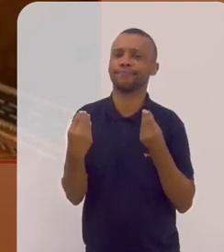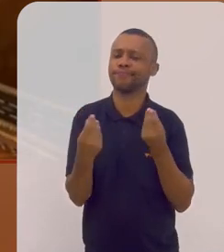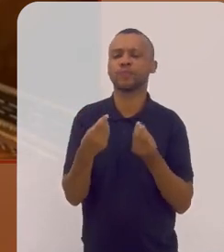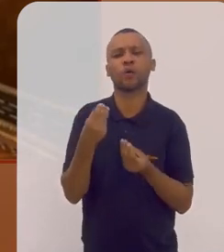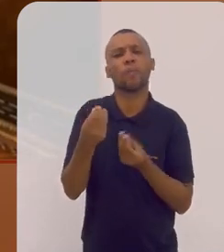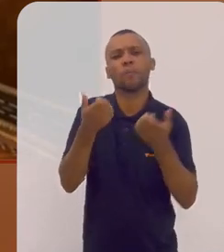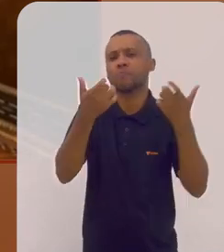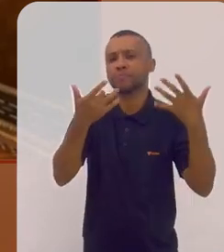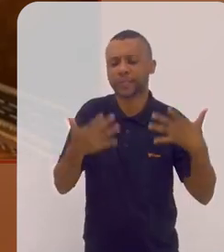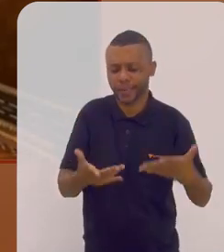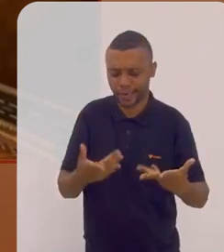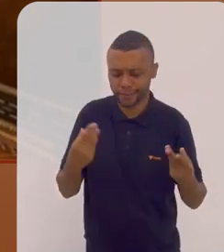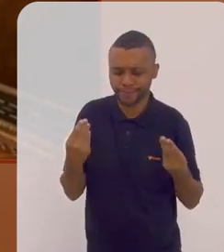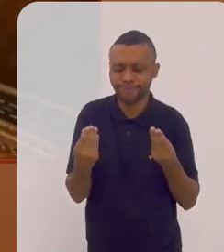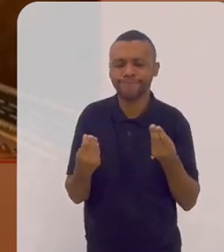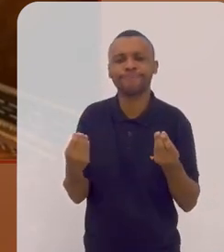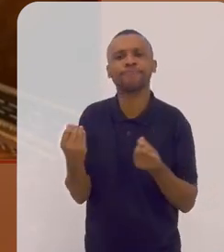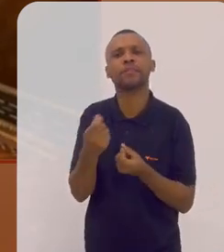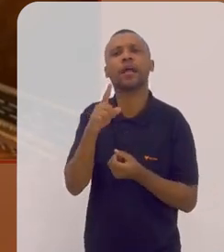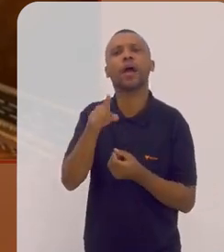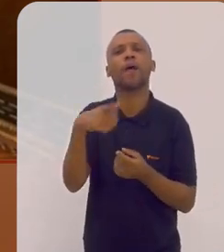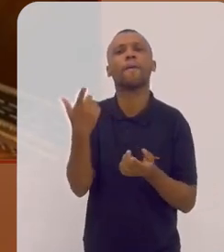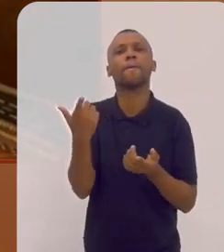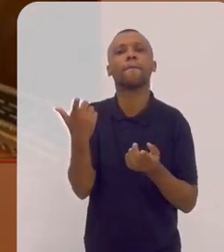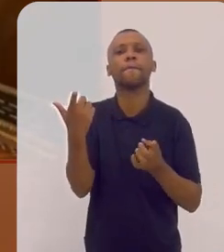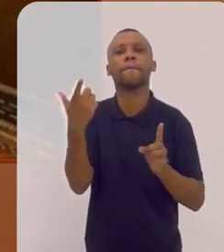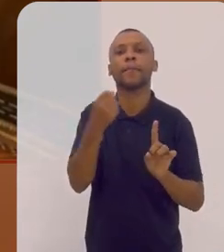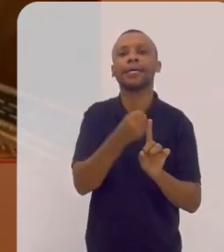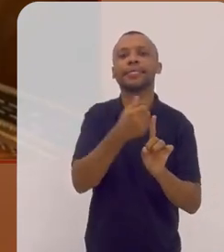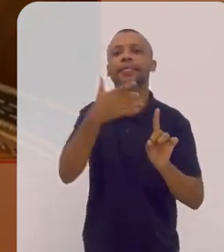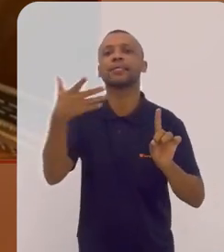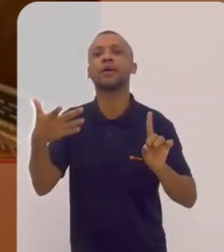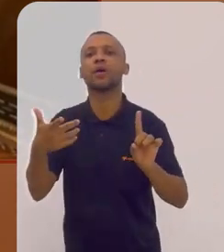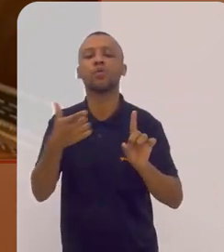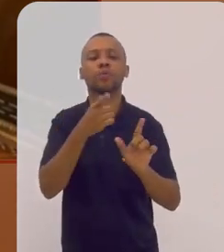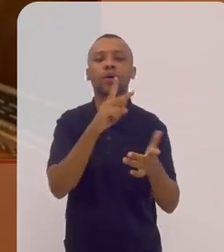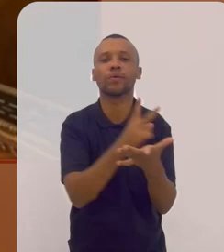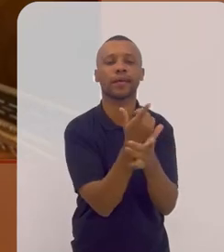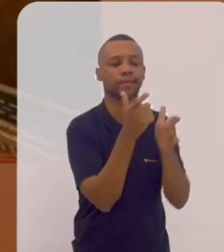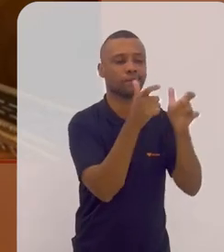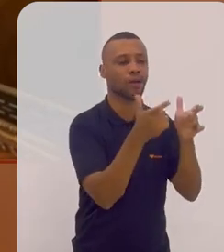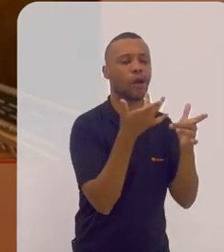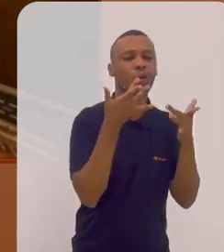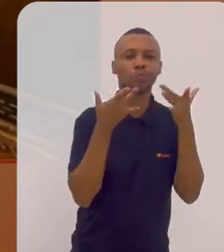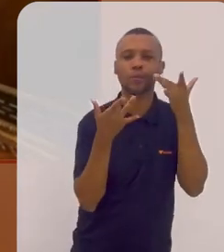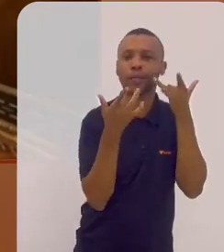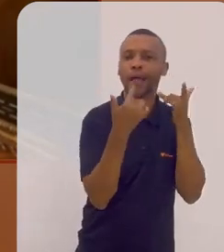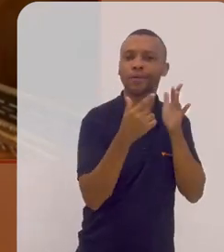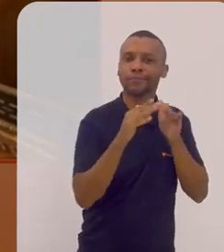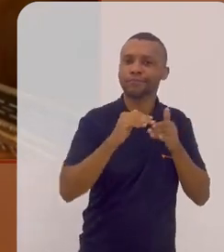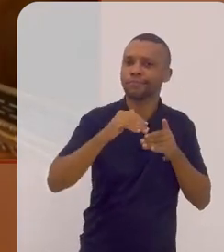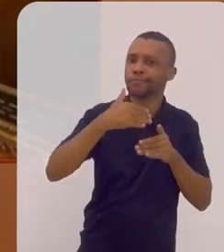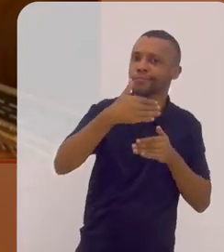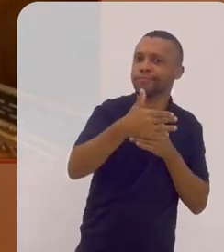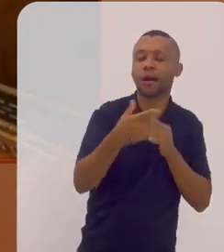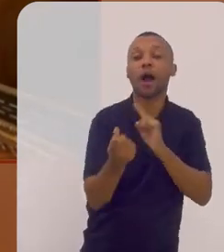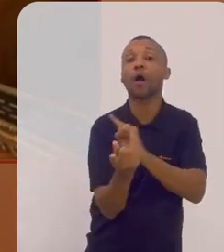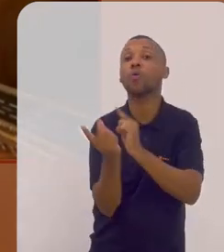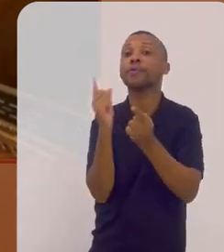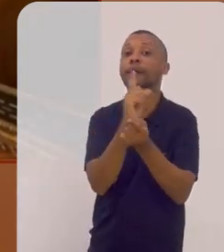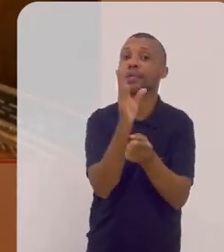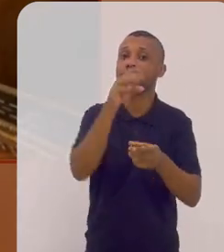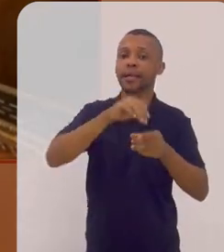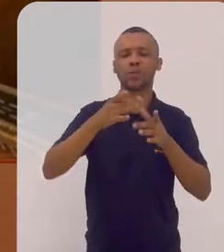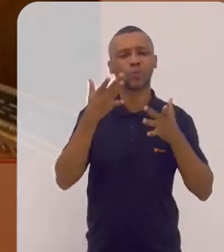isso digamos assim é uma uma extensão do que acontece em espetáculo que vai acontecer ao